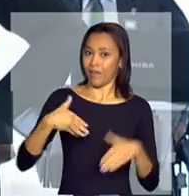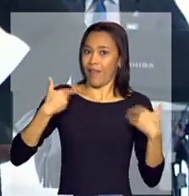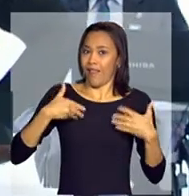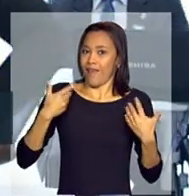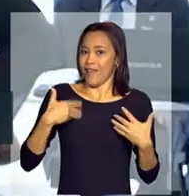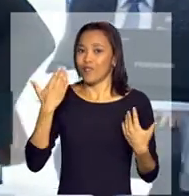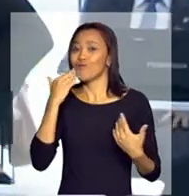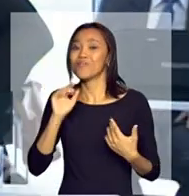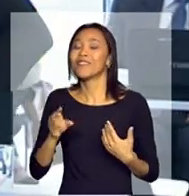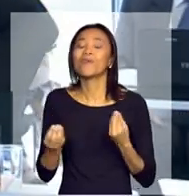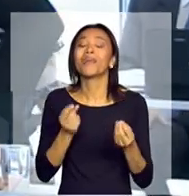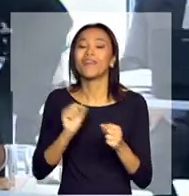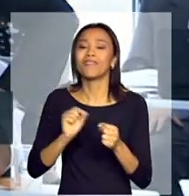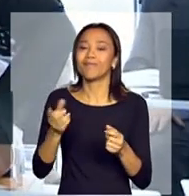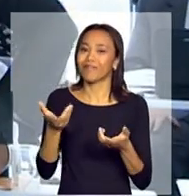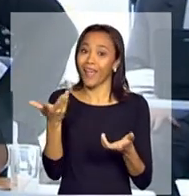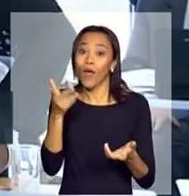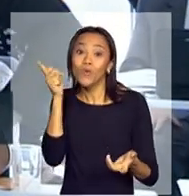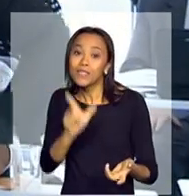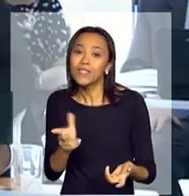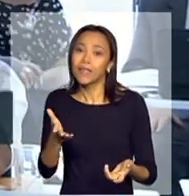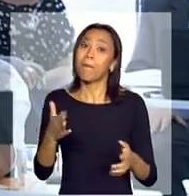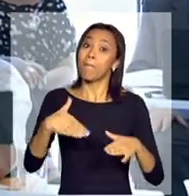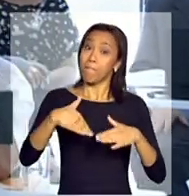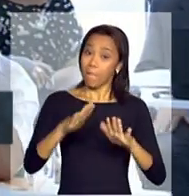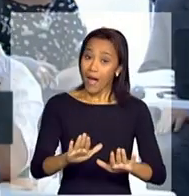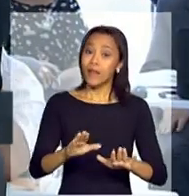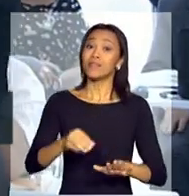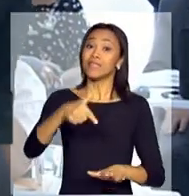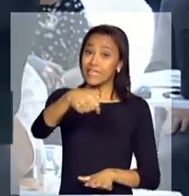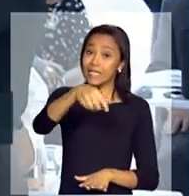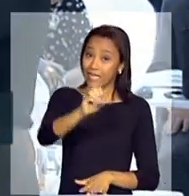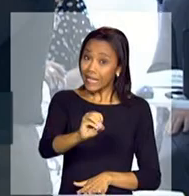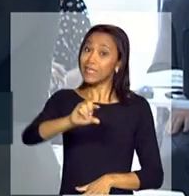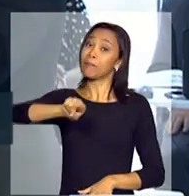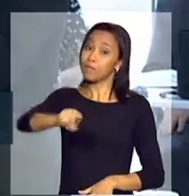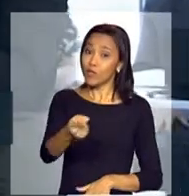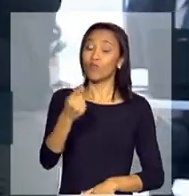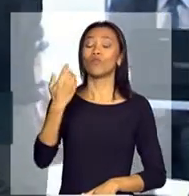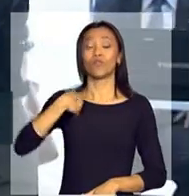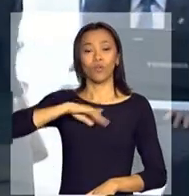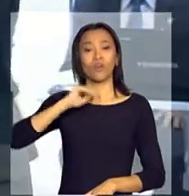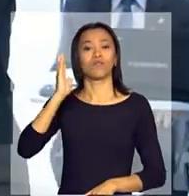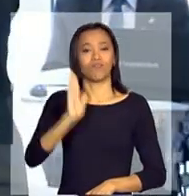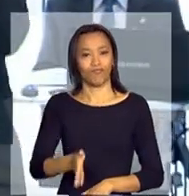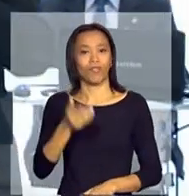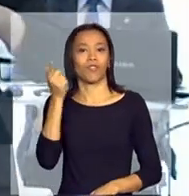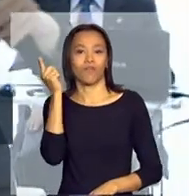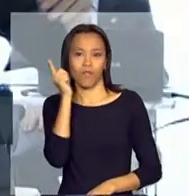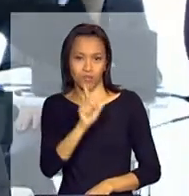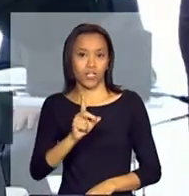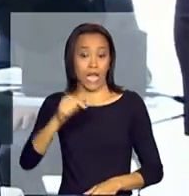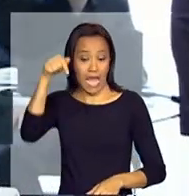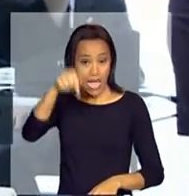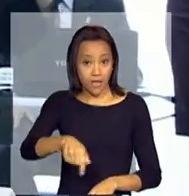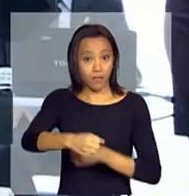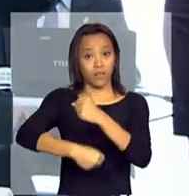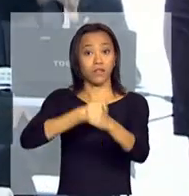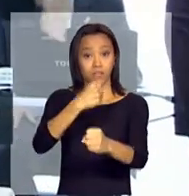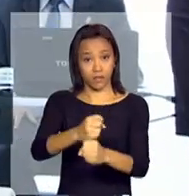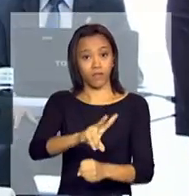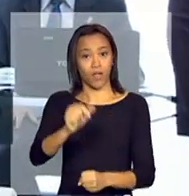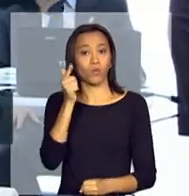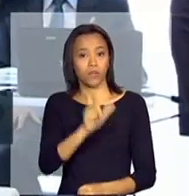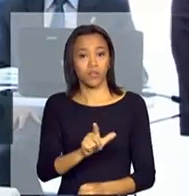aonde ele quer chegar, mas, assim, nas 70 mil, com certeza absoluta, nós temos que chegar e queremos chegar esse ano. Então,